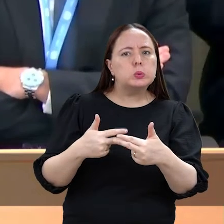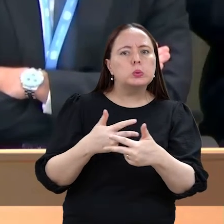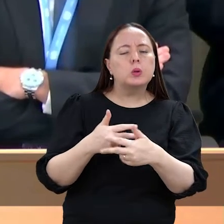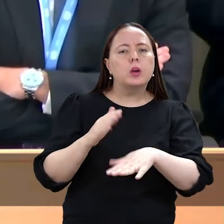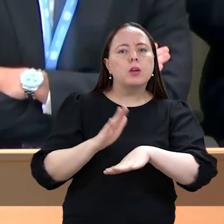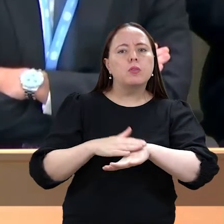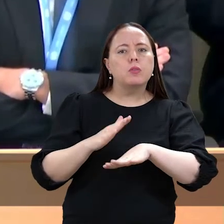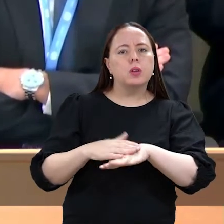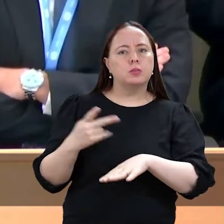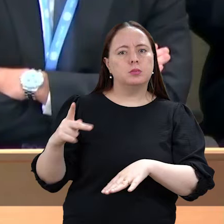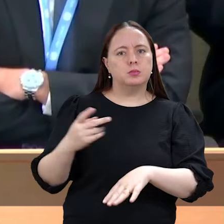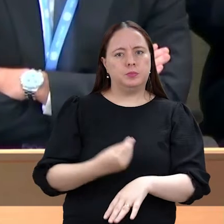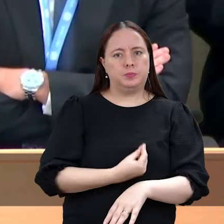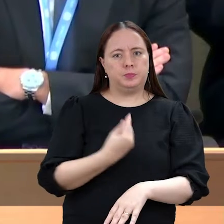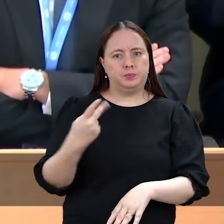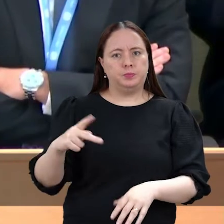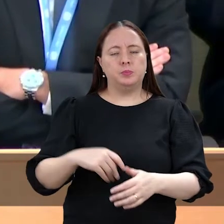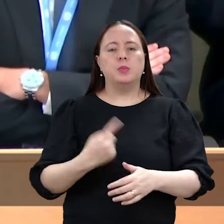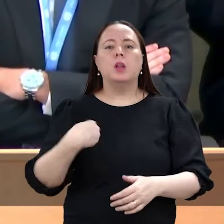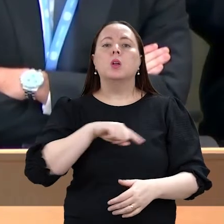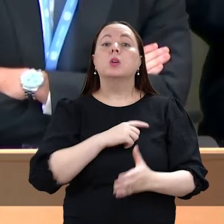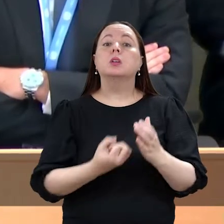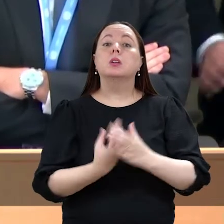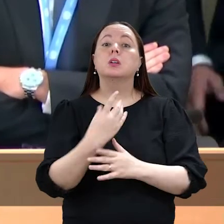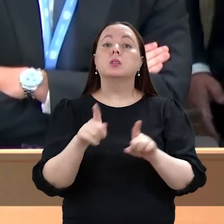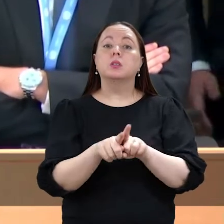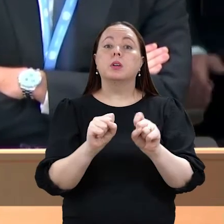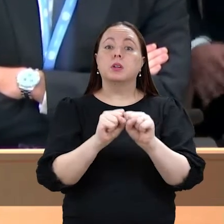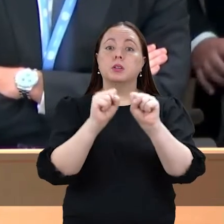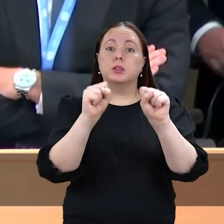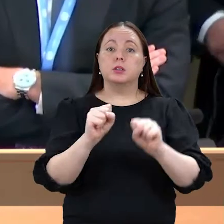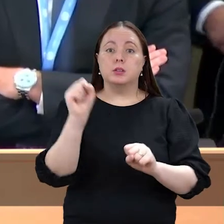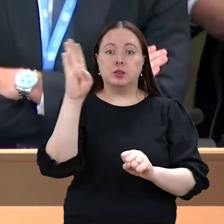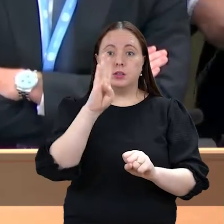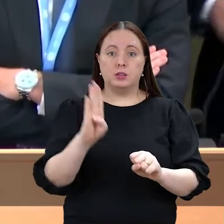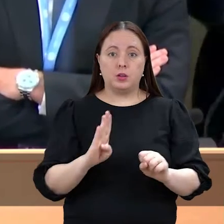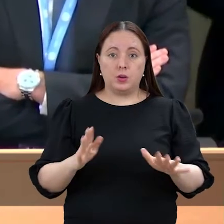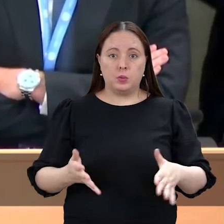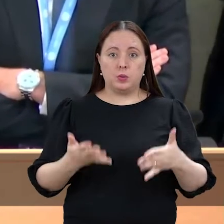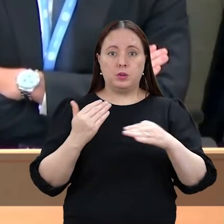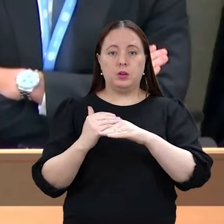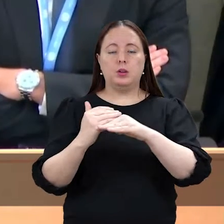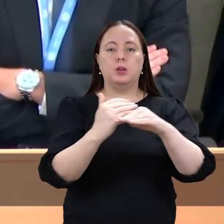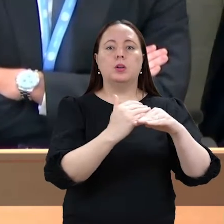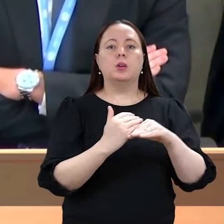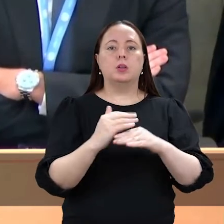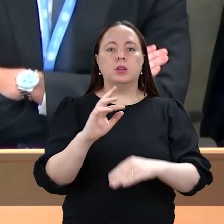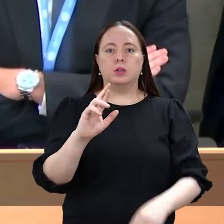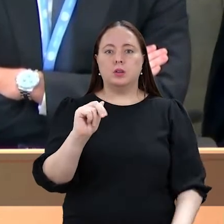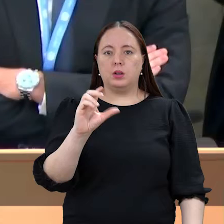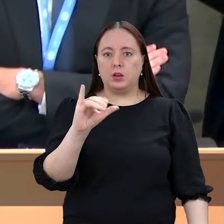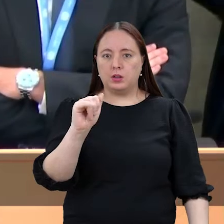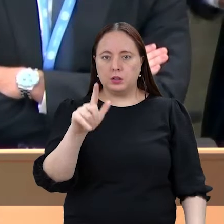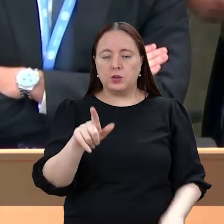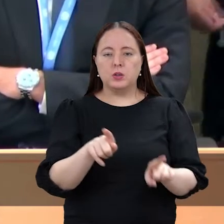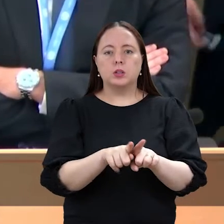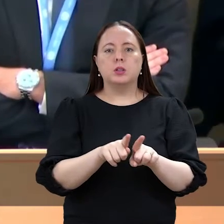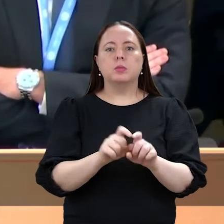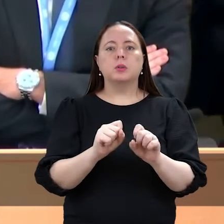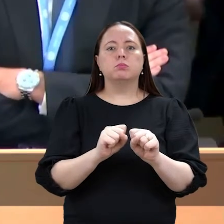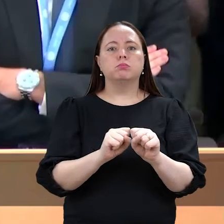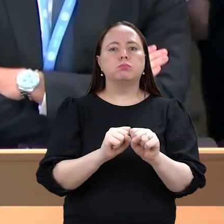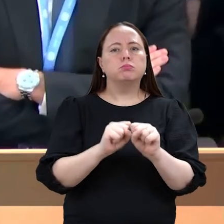realizadas por eles. Criamos ainda o Sistema Nacional de Promoção da Igualdade Racial e o Sistema de